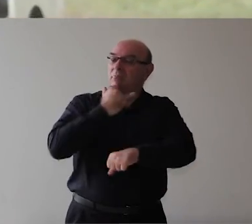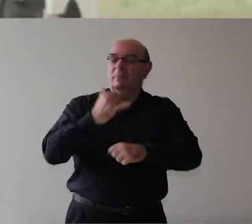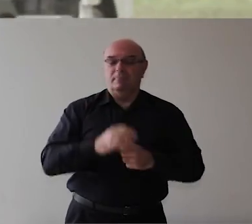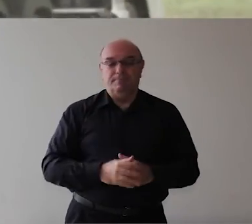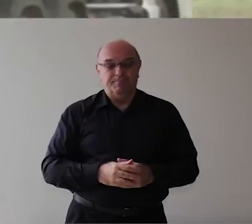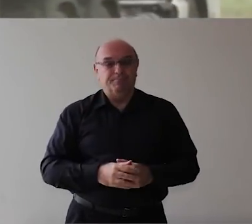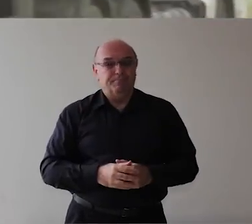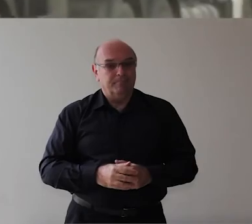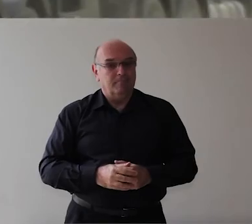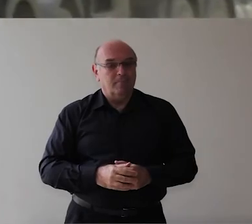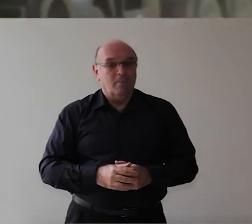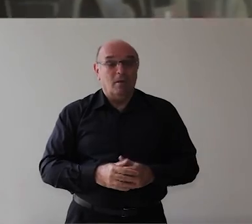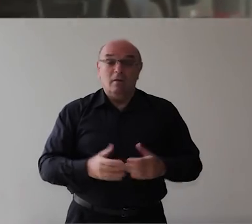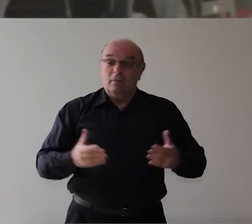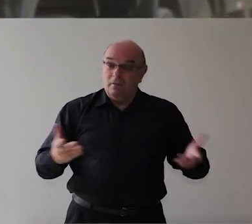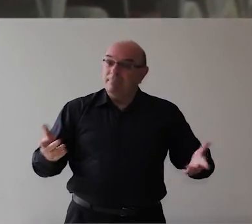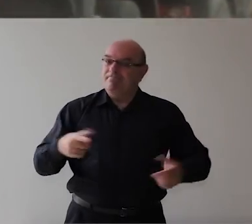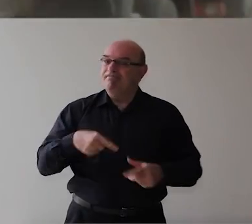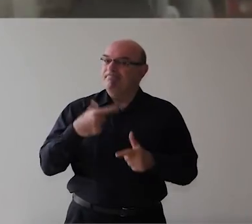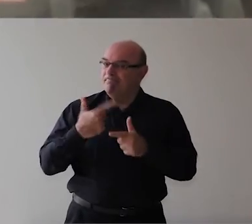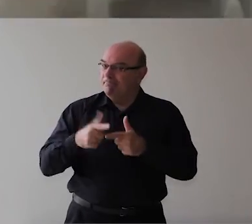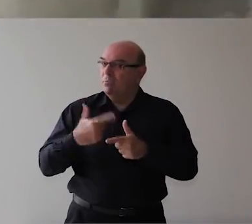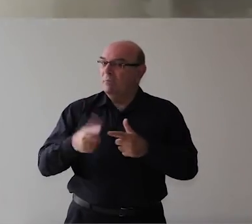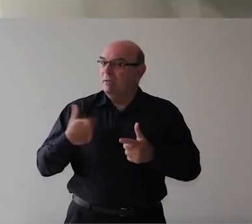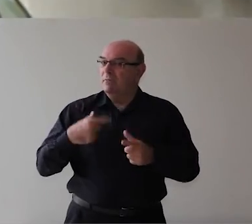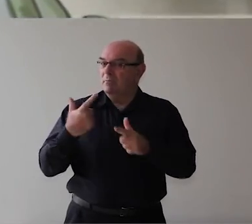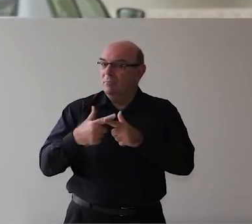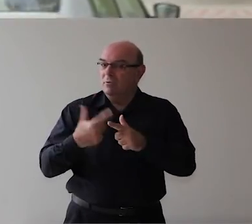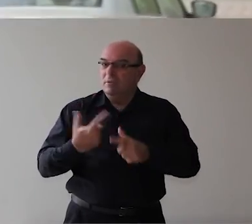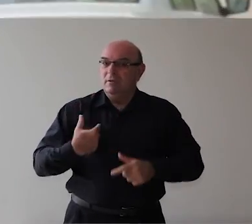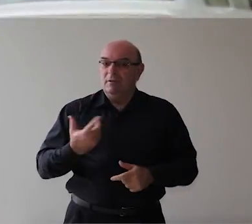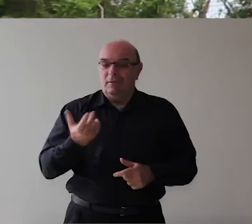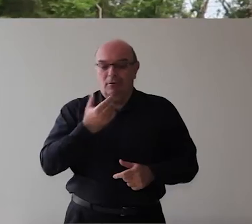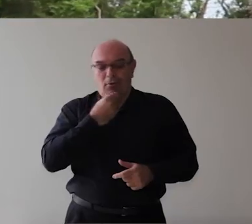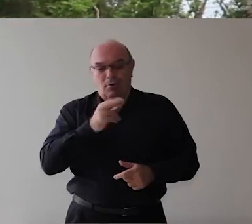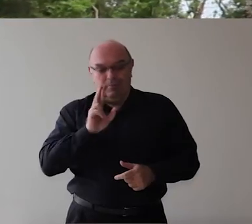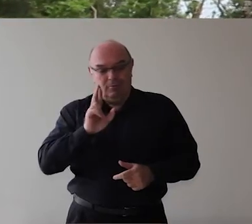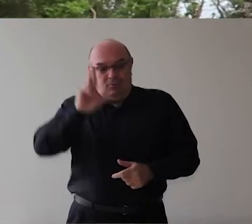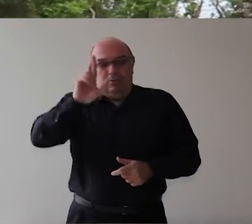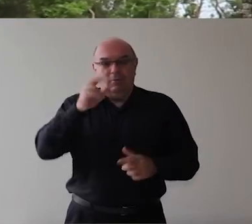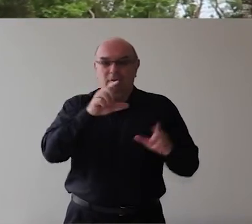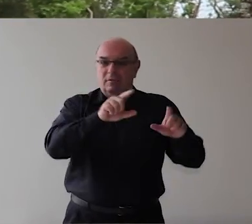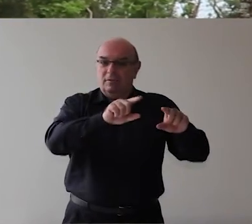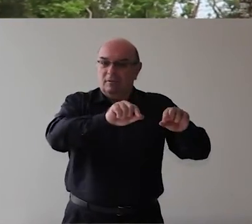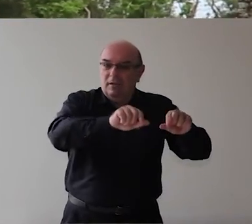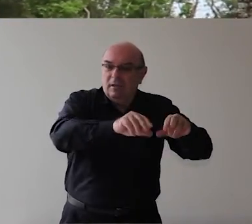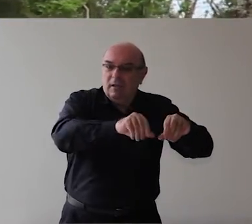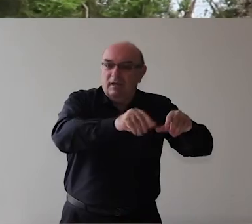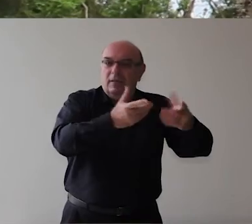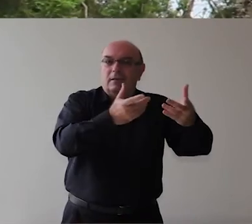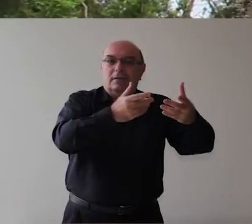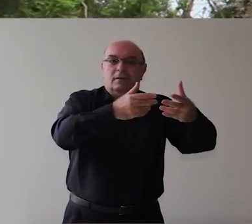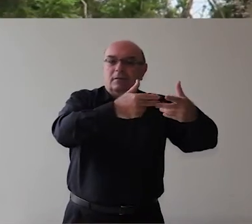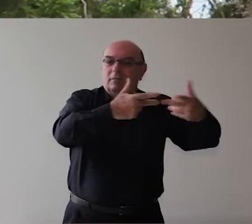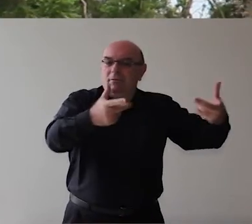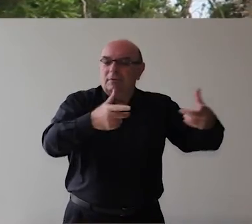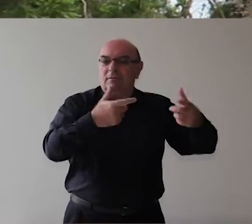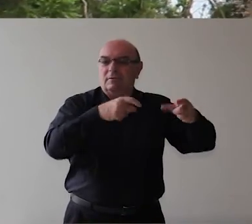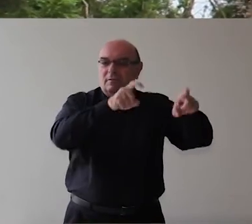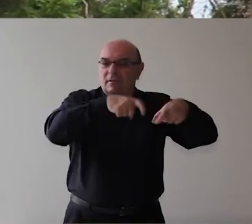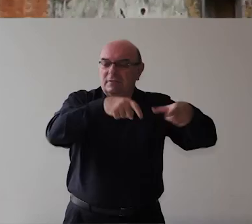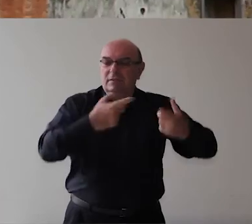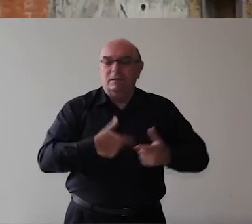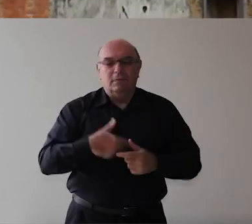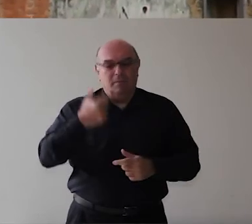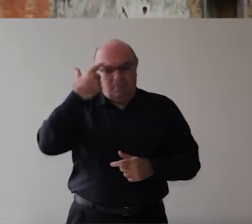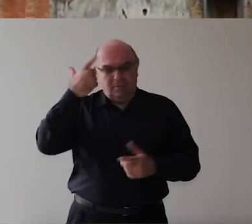o grande problema Os fazendeiros Não Ficaram contra esse padre Porque eles estavam Nessa promessa Agora você